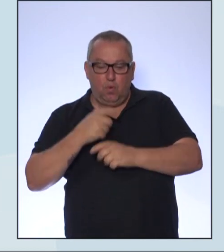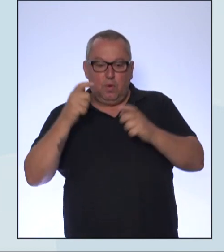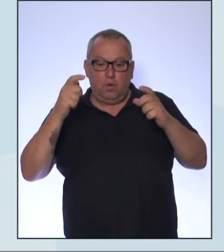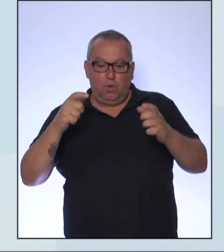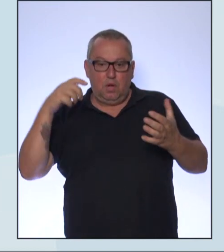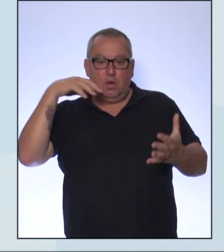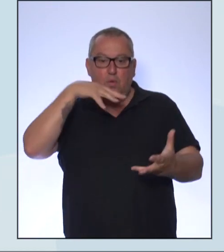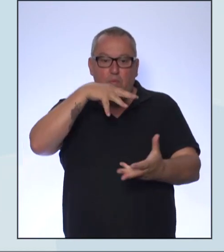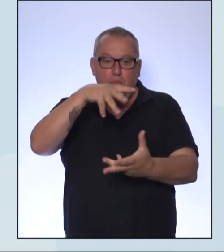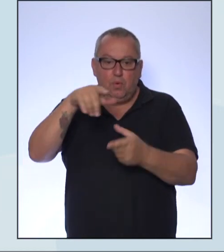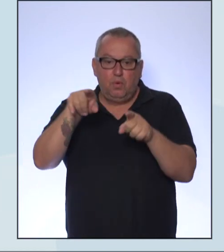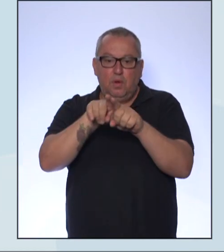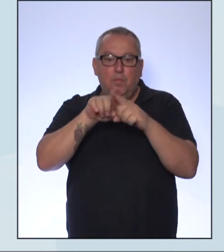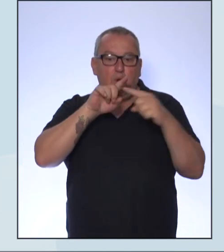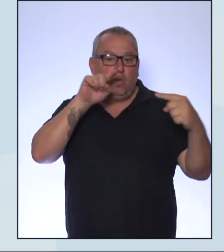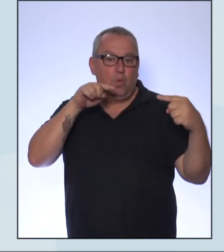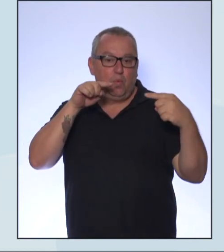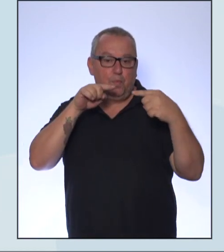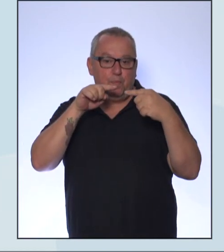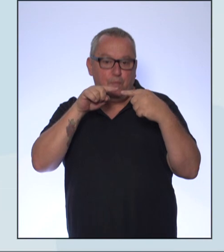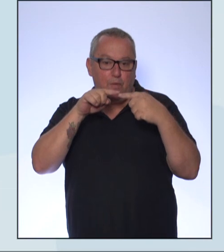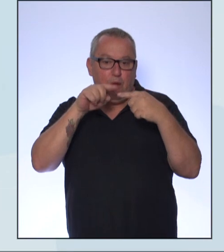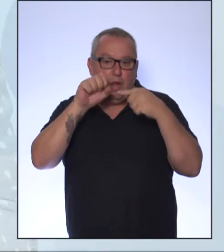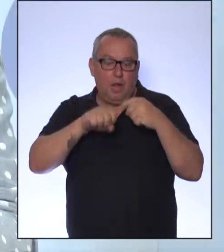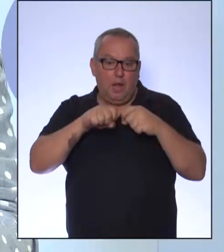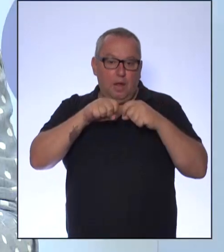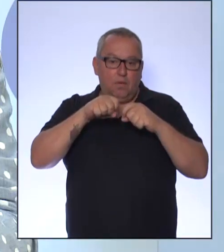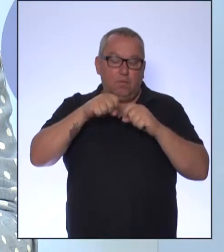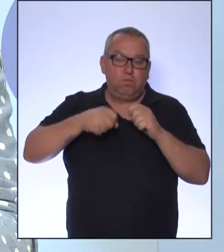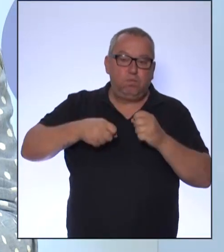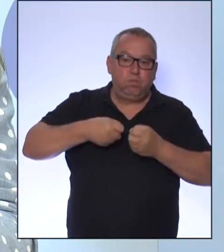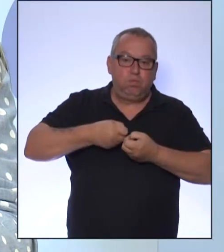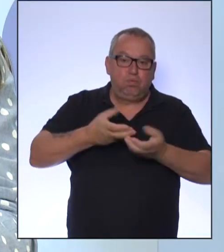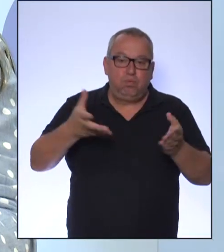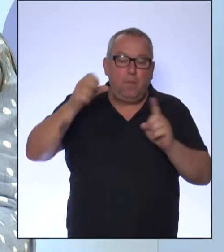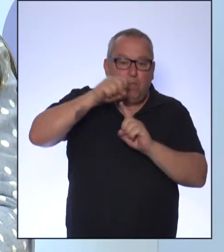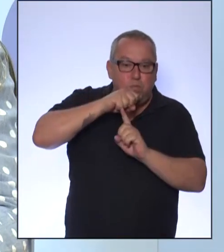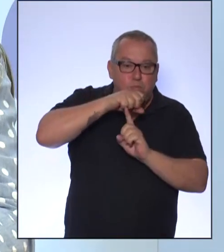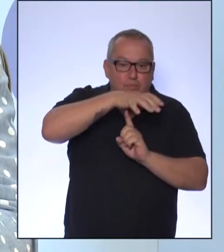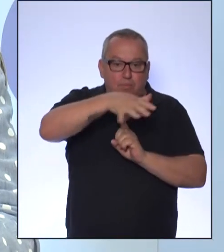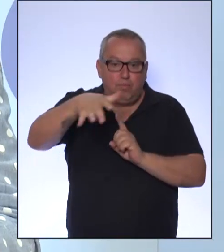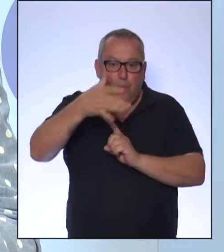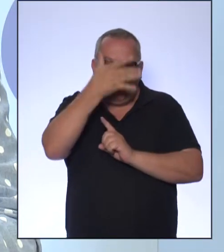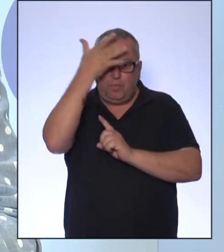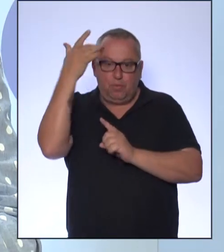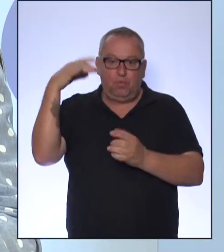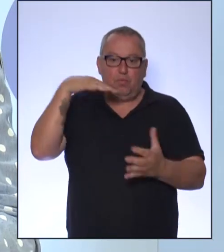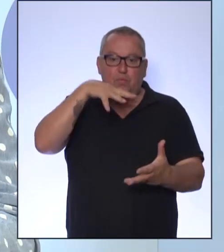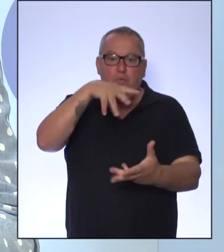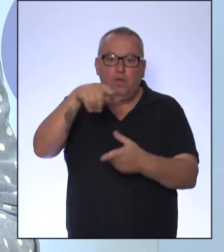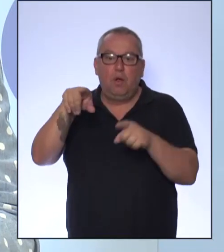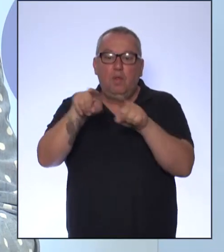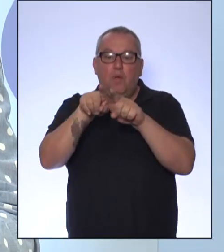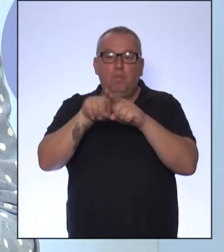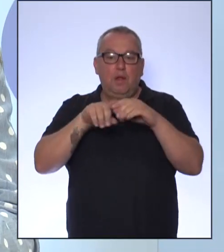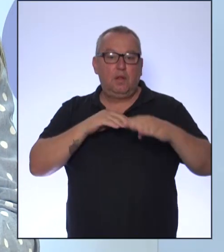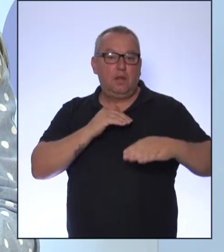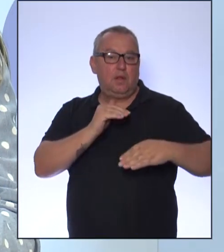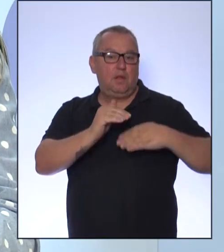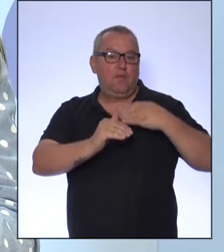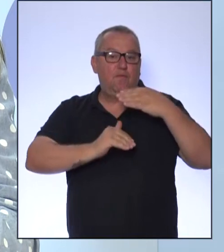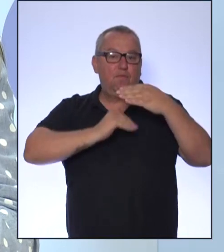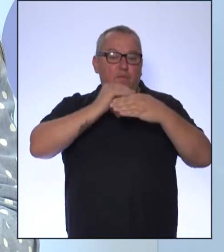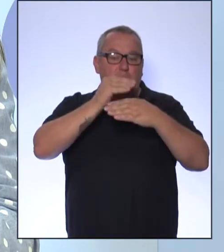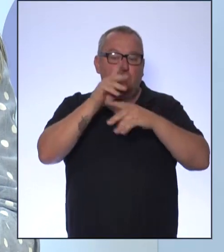mundo. E o objetivo do conhecimento é a distribuição da população mundial e desenvolvimento